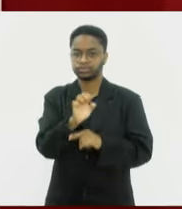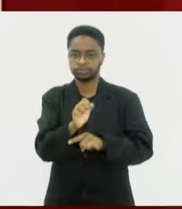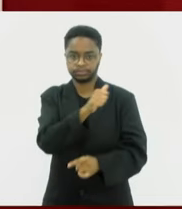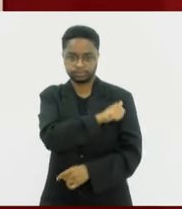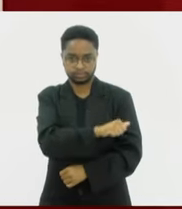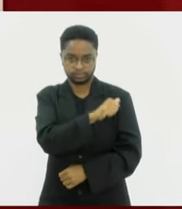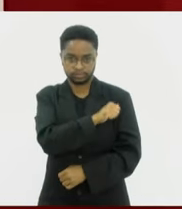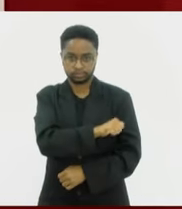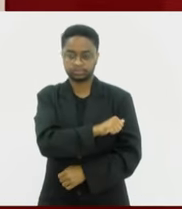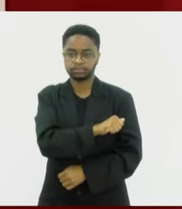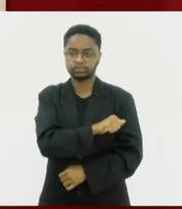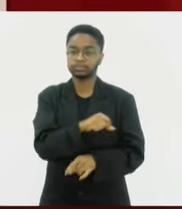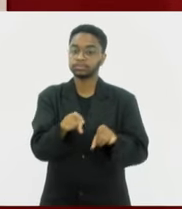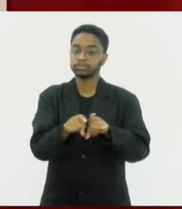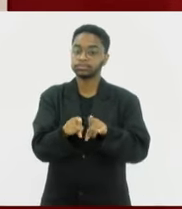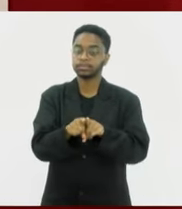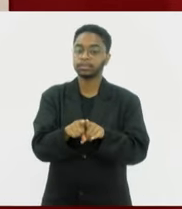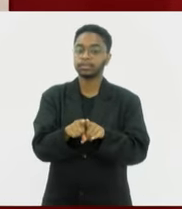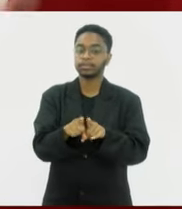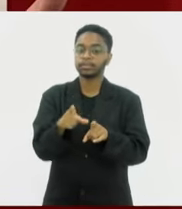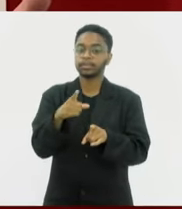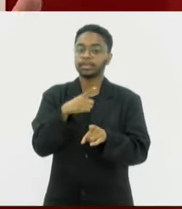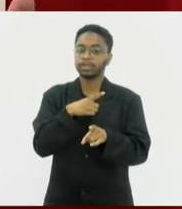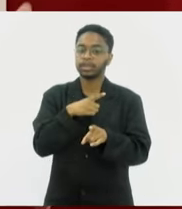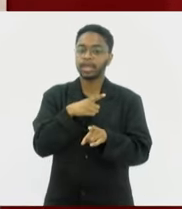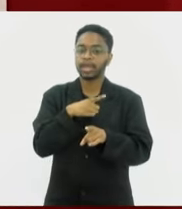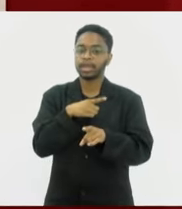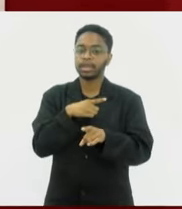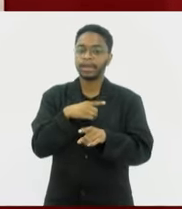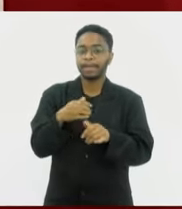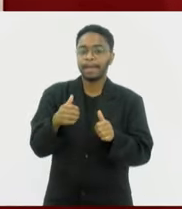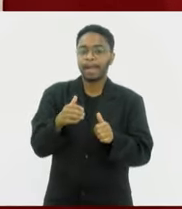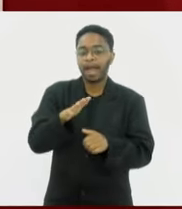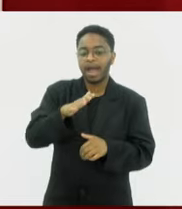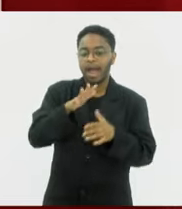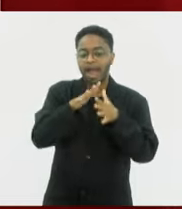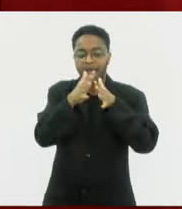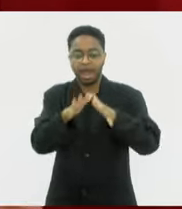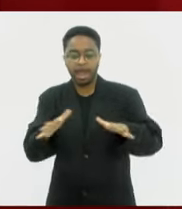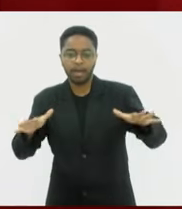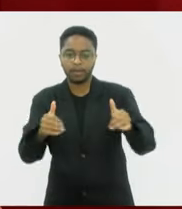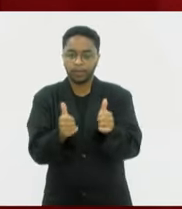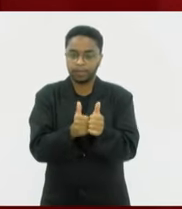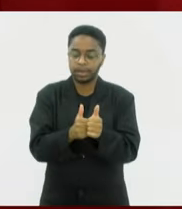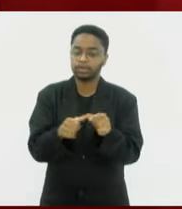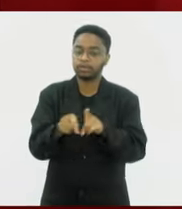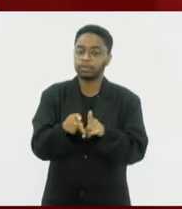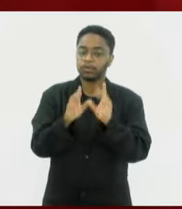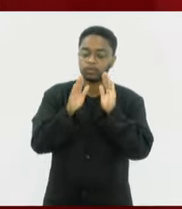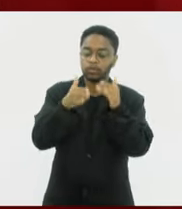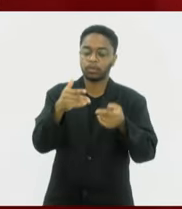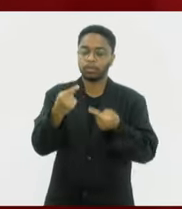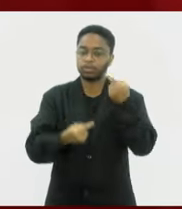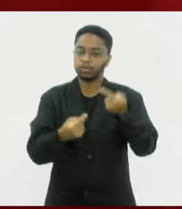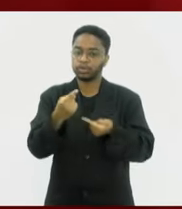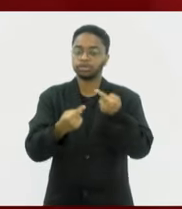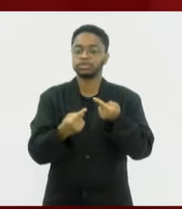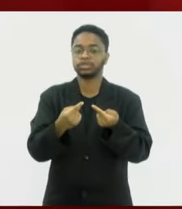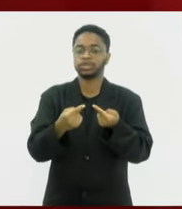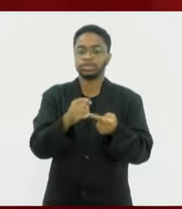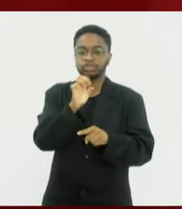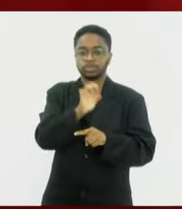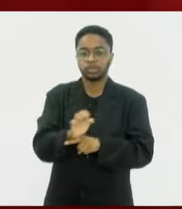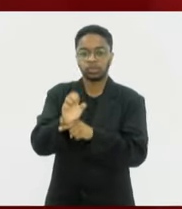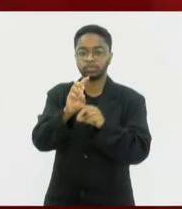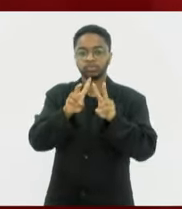do Rio de Janeiro, que tem uma costa belíssima e também para a política estadual da economia do